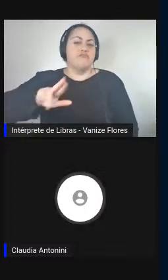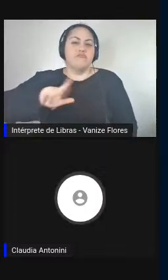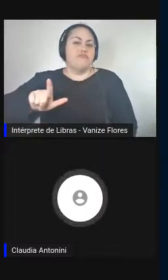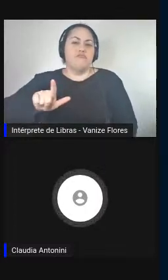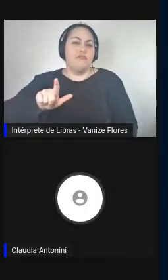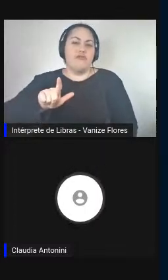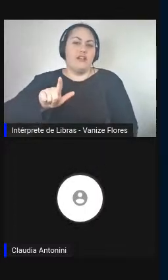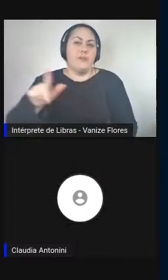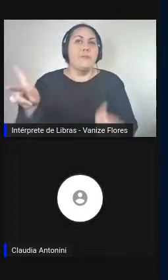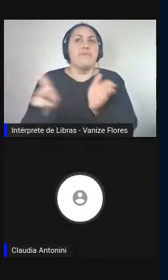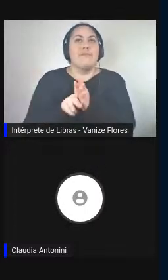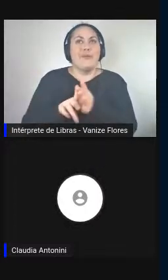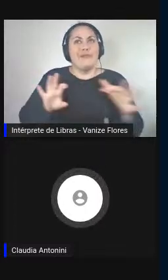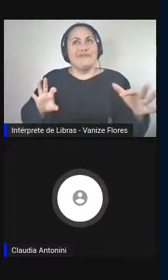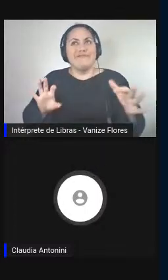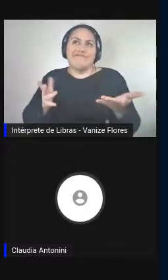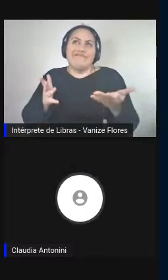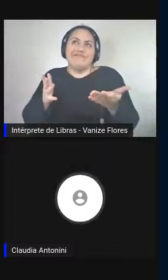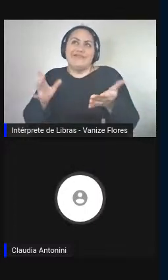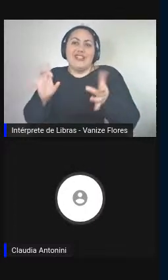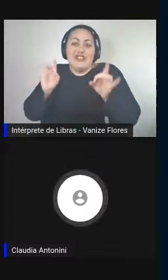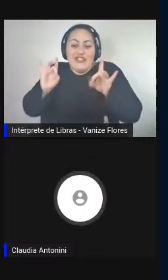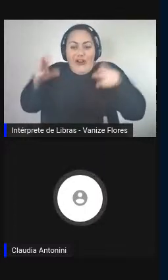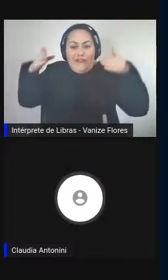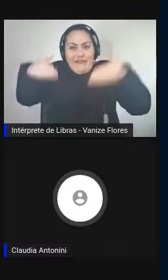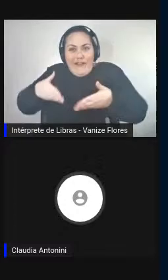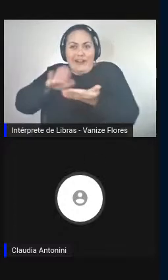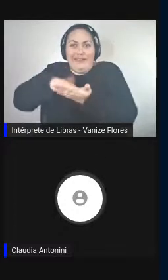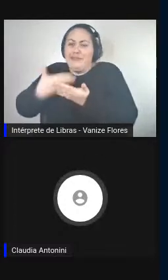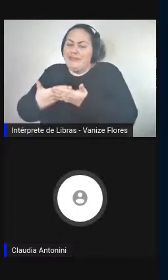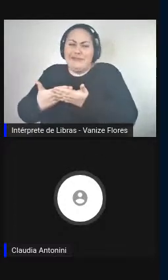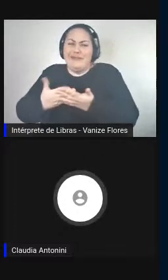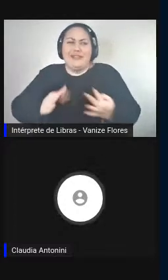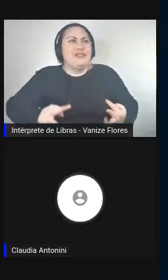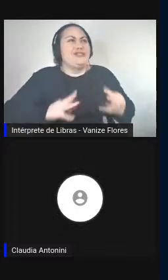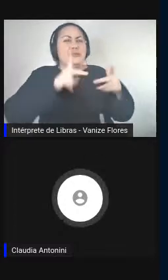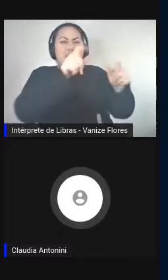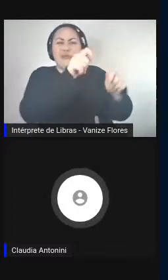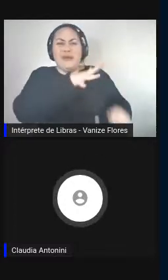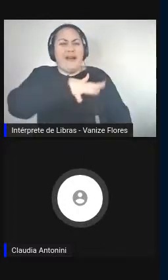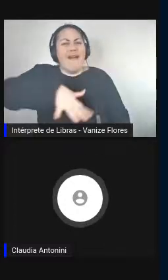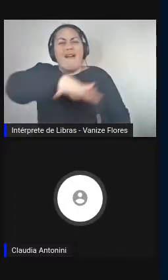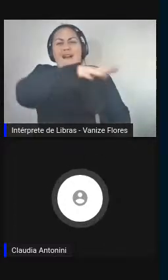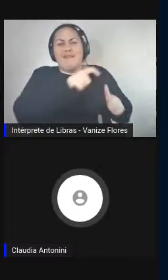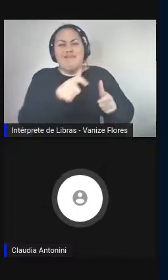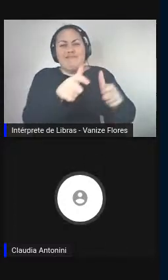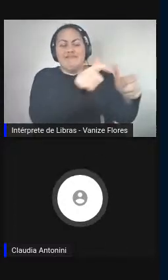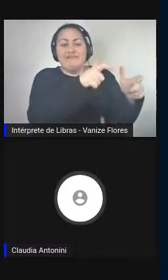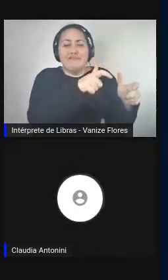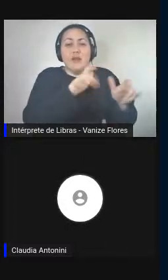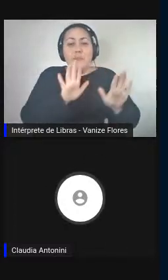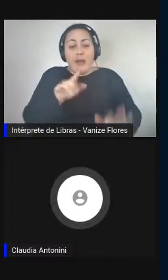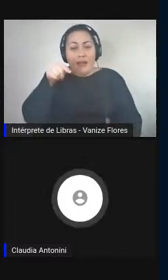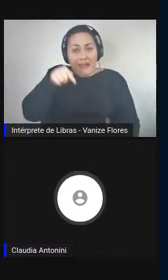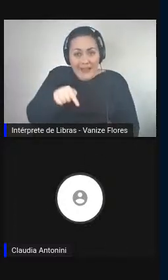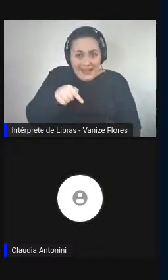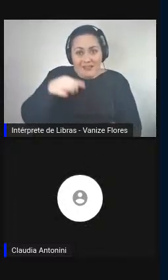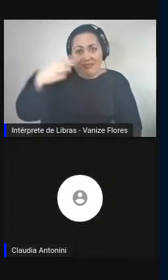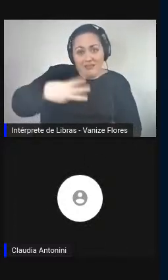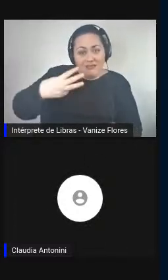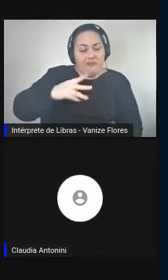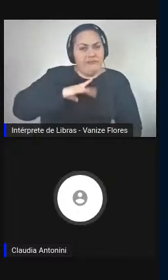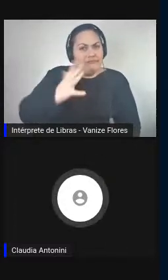interpretação, mas de todas as revoluções para todos os âmbitos, têm uma velocidade de